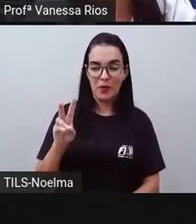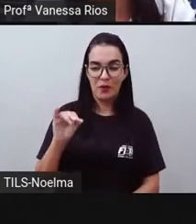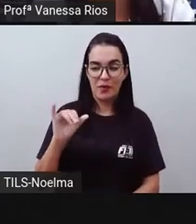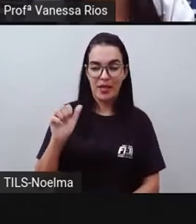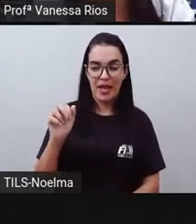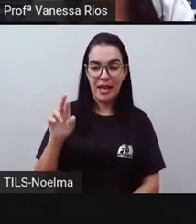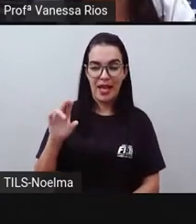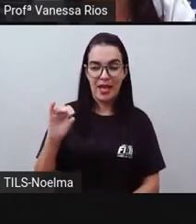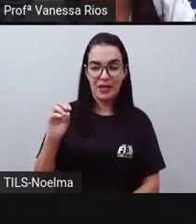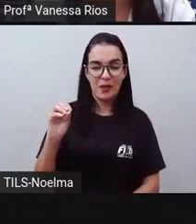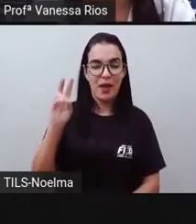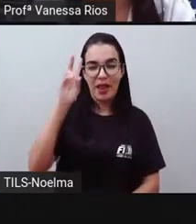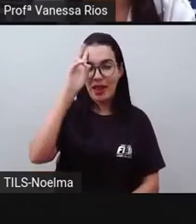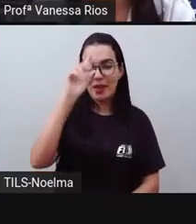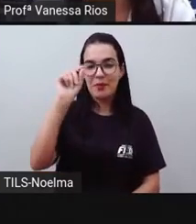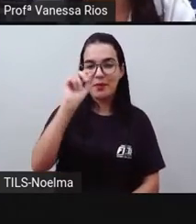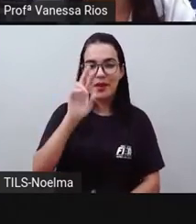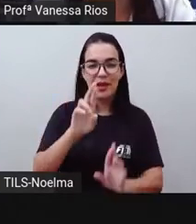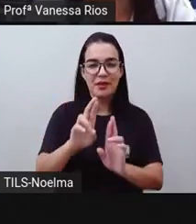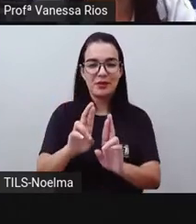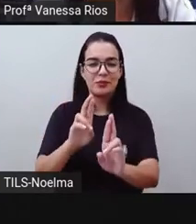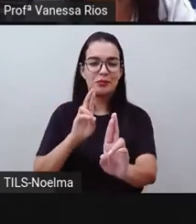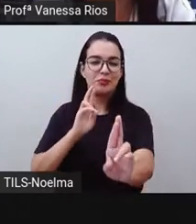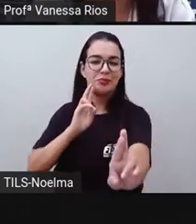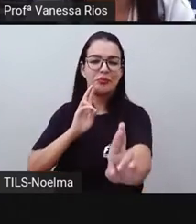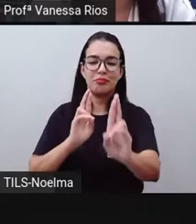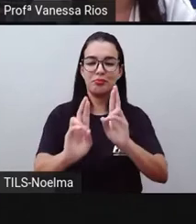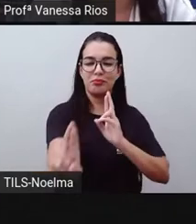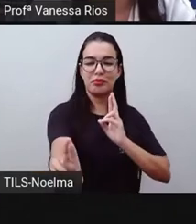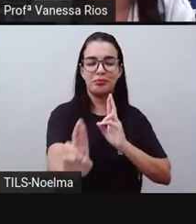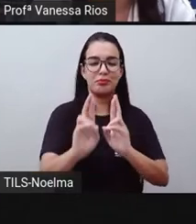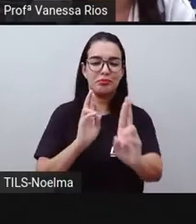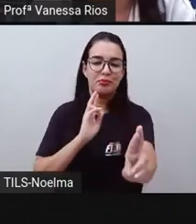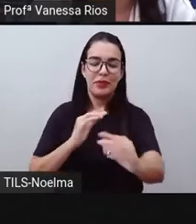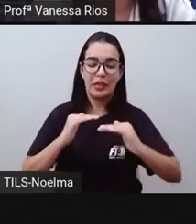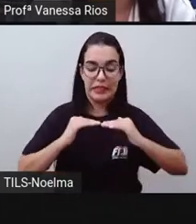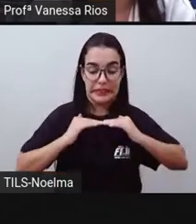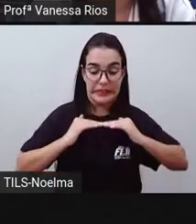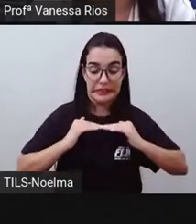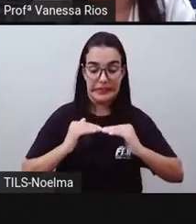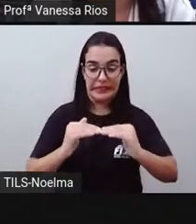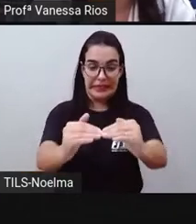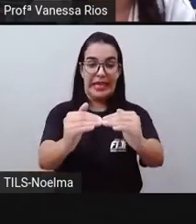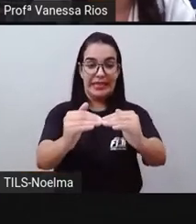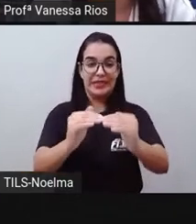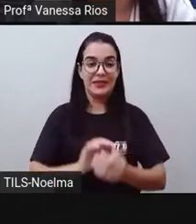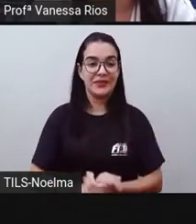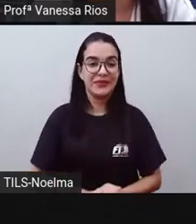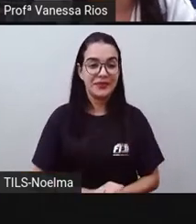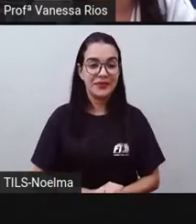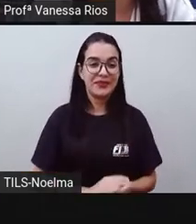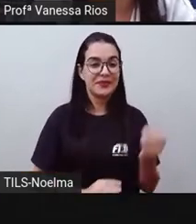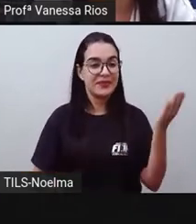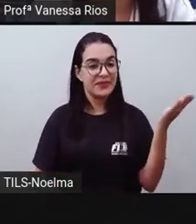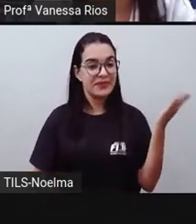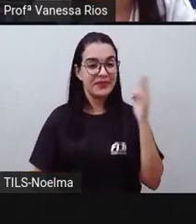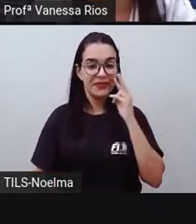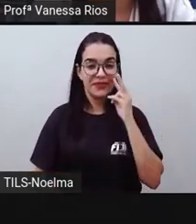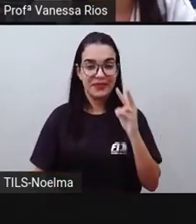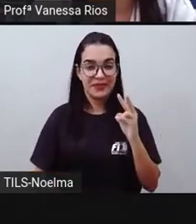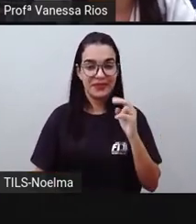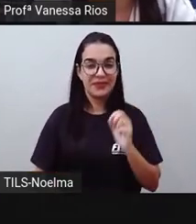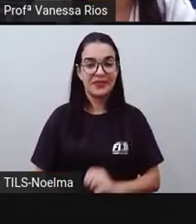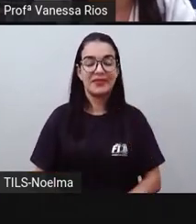rodovias, das estradas. E aí por isso a Pro traz essa imagem para a gente observar,